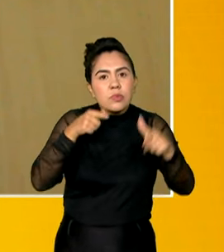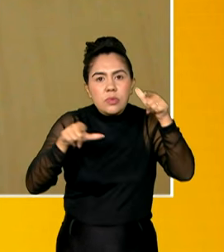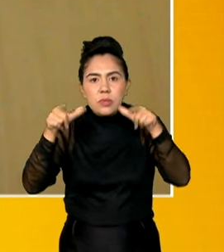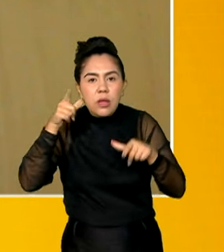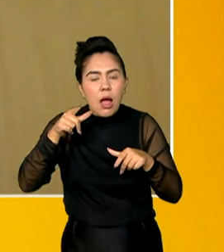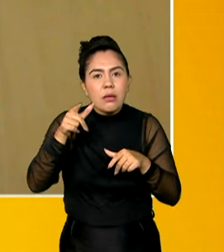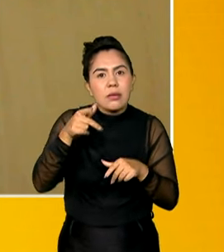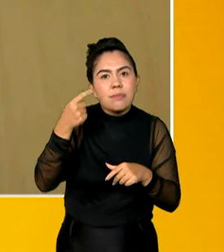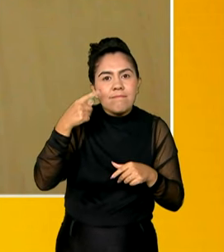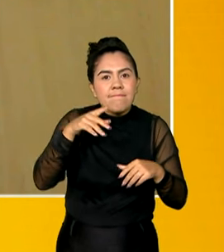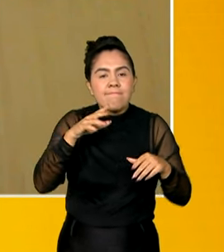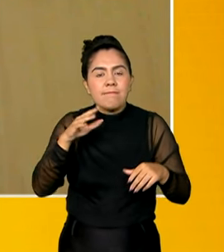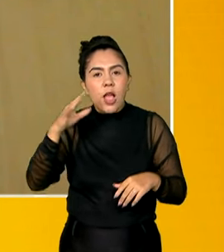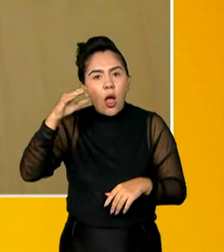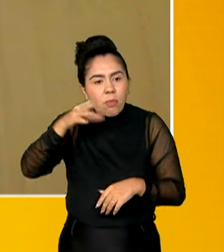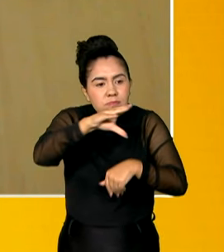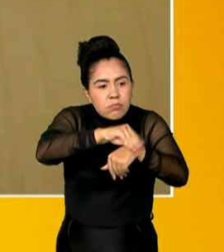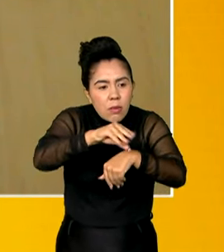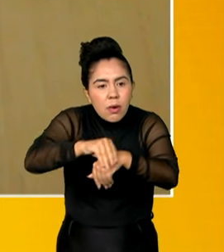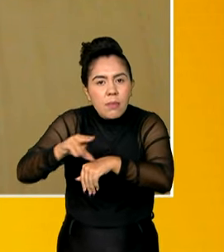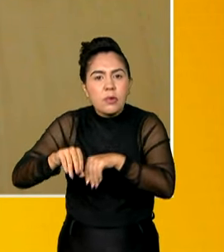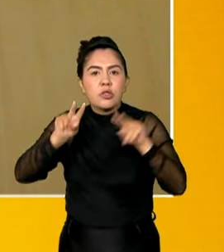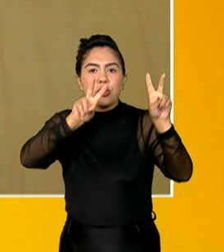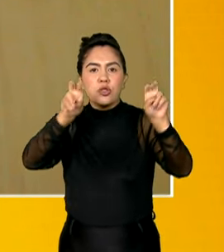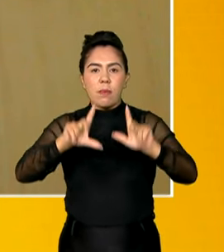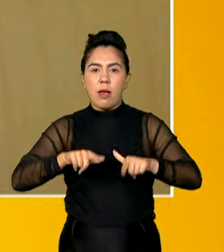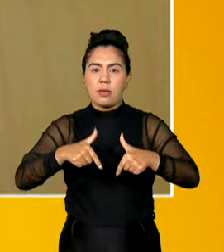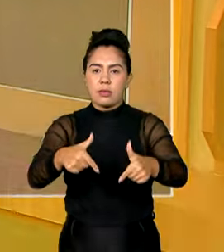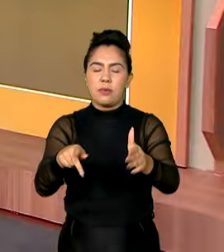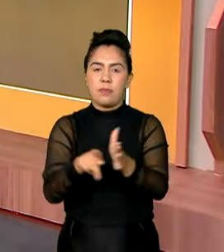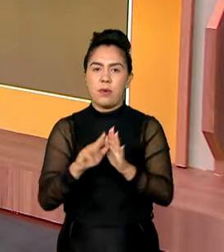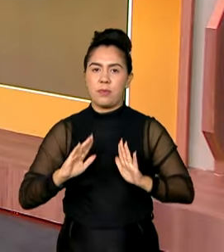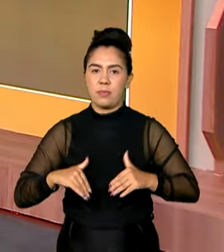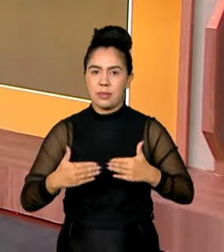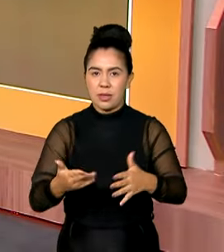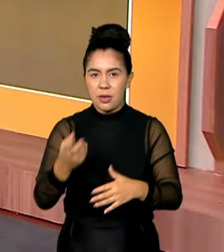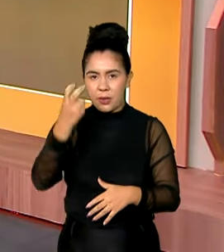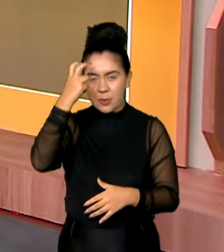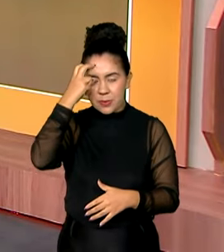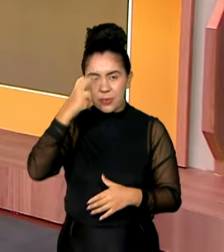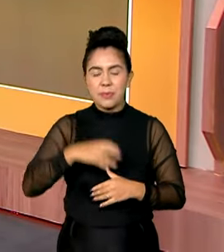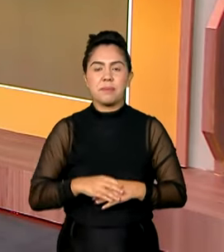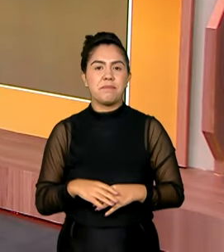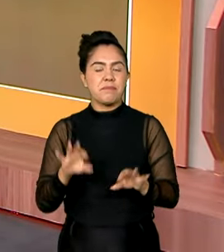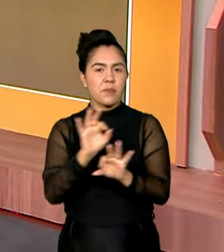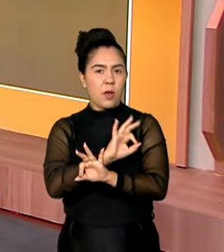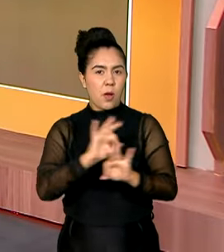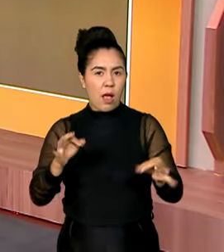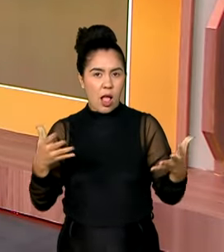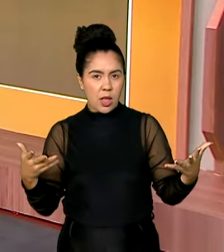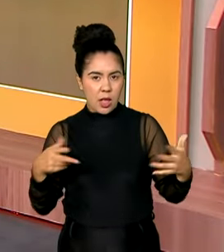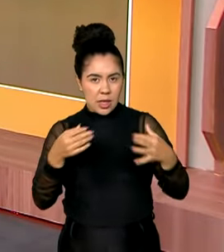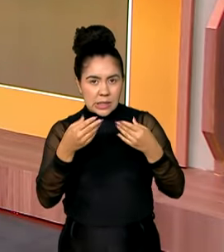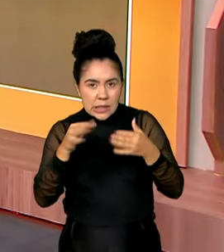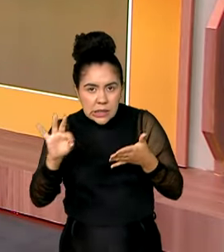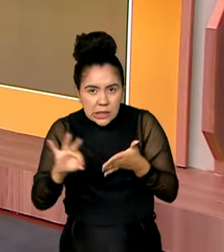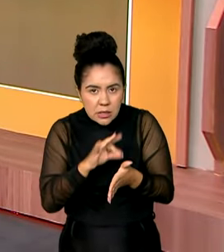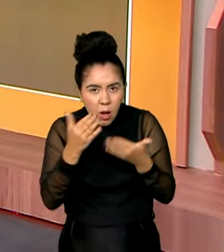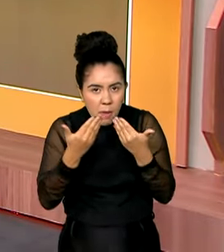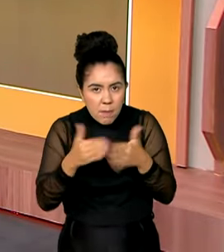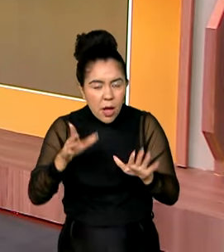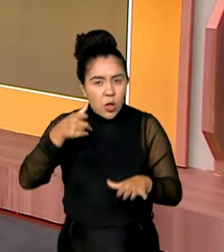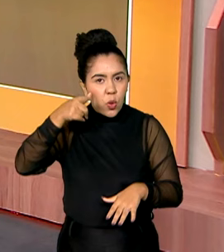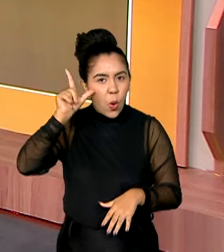do Ministério e das ações da Política Nacional Cultura Viva. Maravilha, secretário. As inscrições foram abertas ontem, segunda